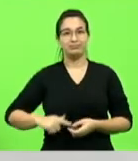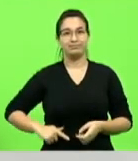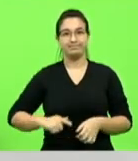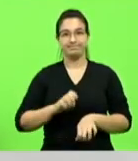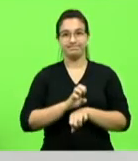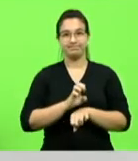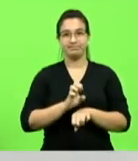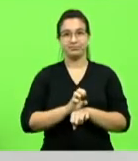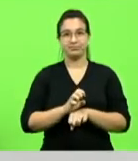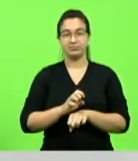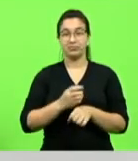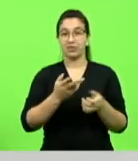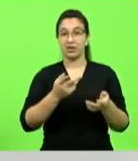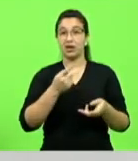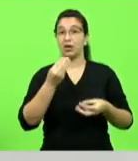minha